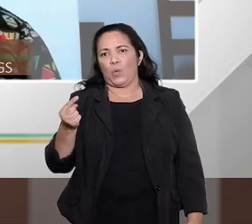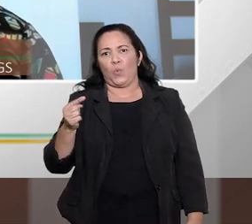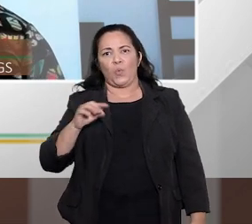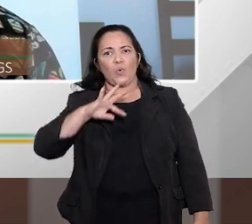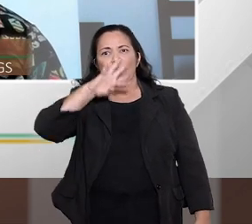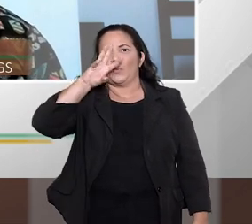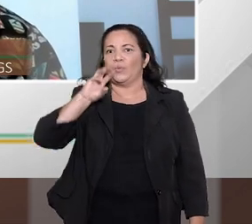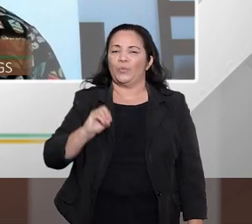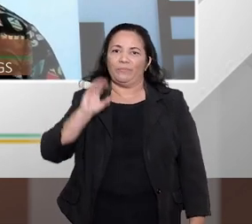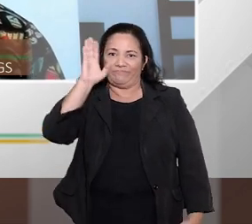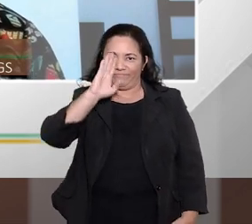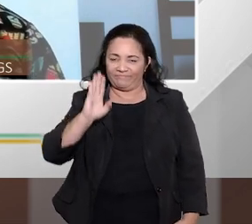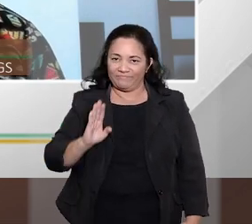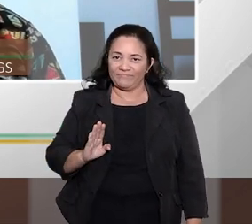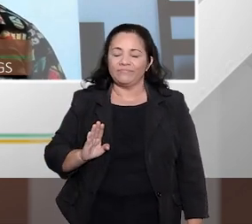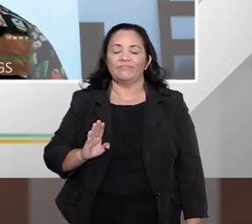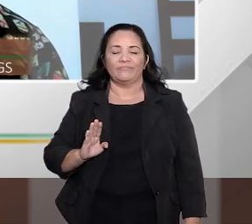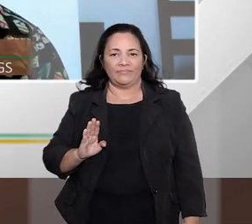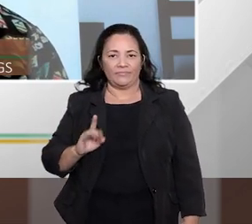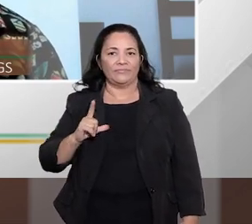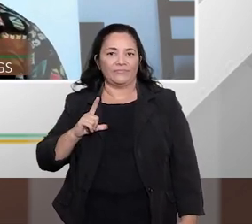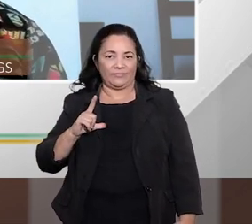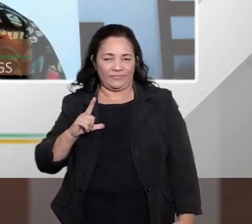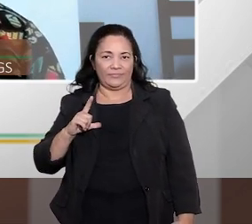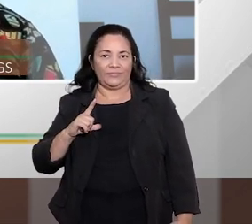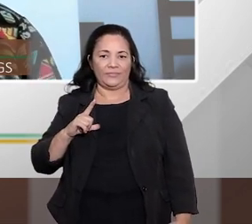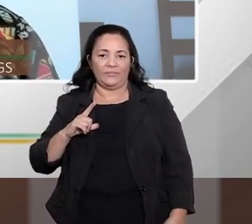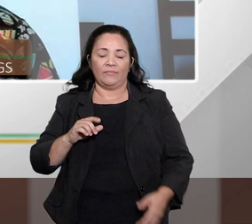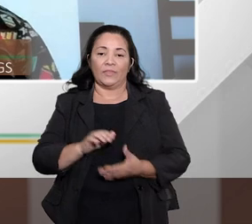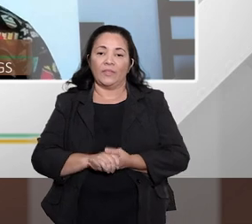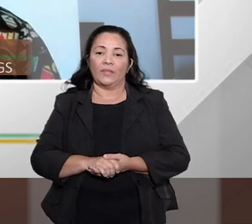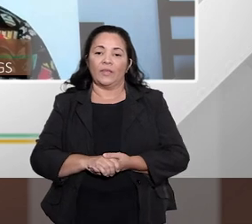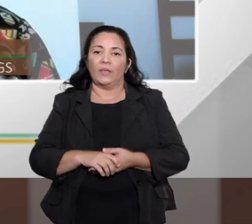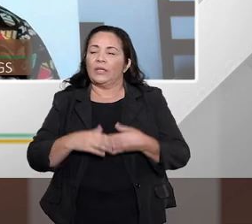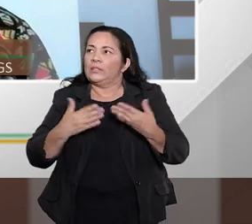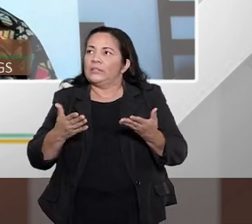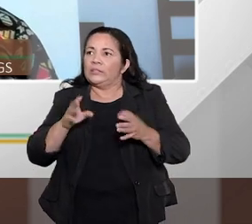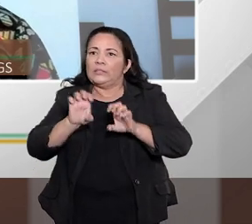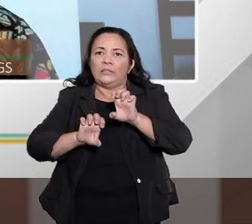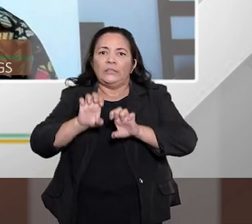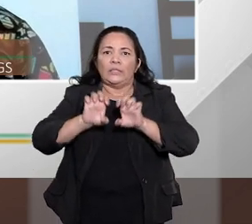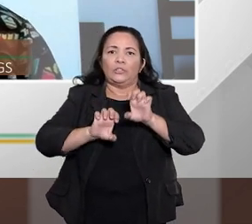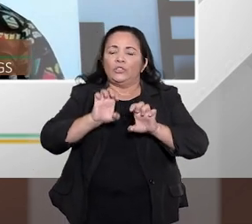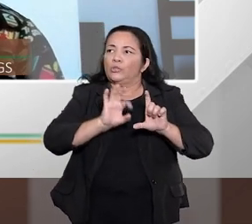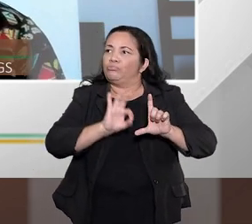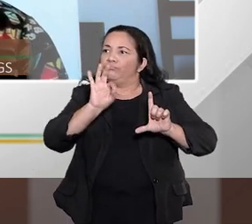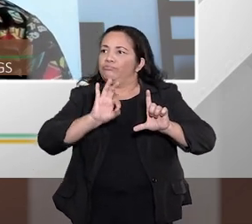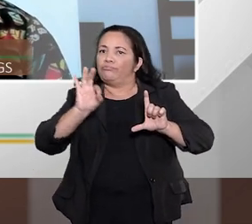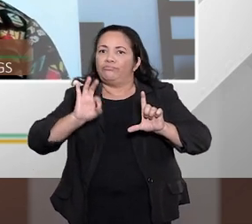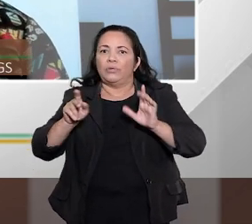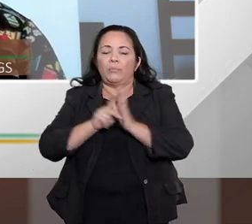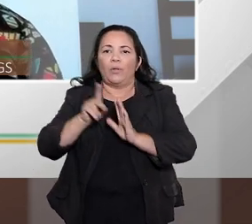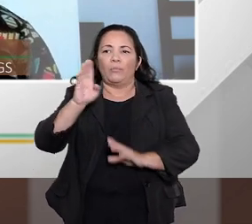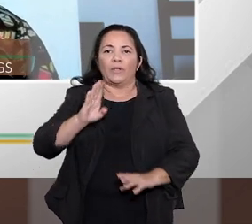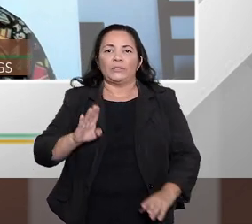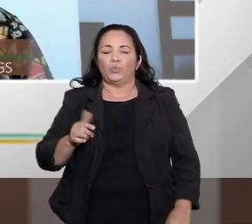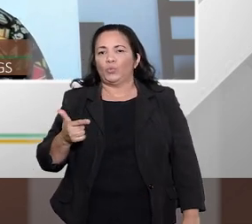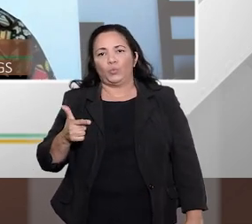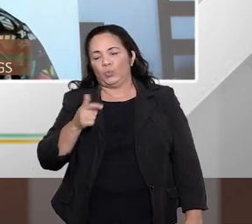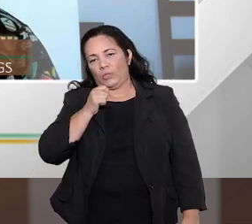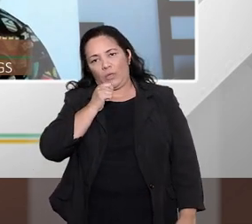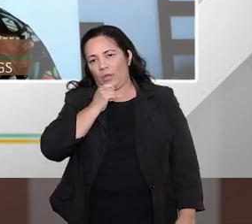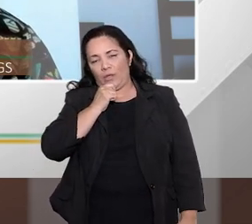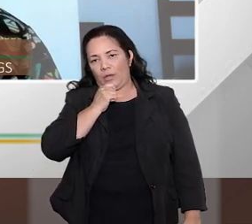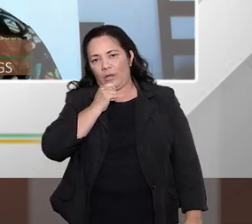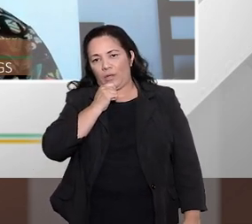inteiro já trabalhando na temática nós não temos ainda uma estatística brasileira mas nós já vimos